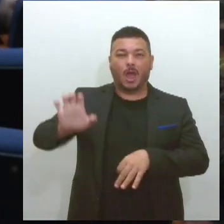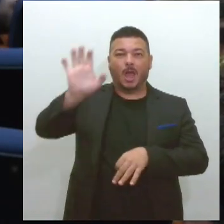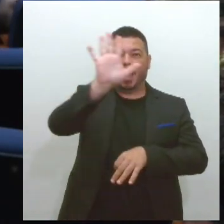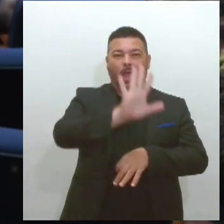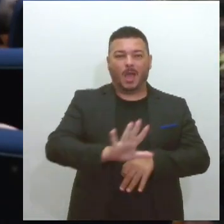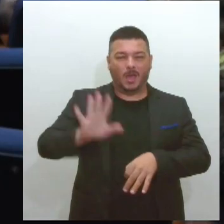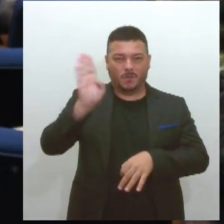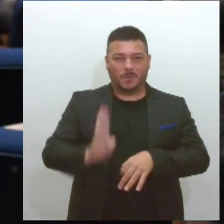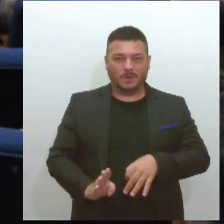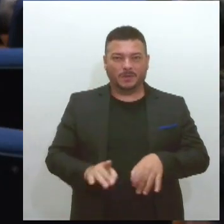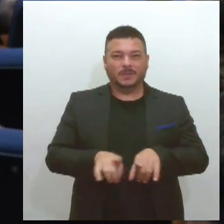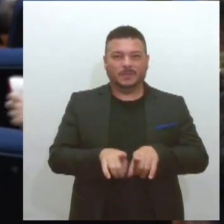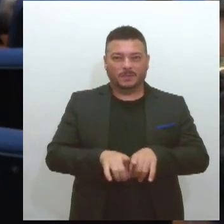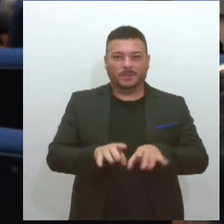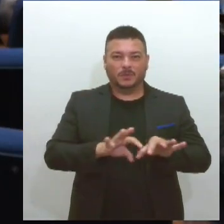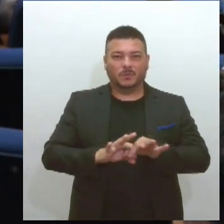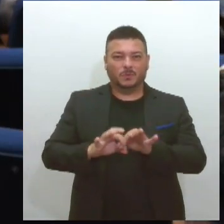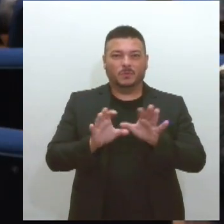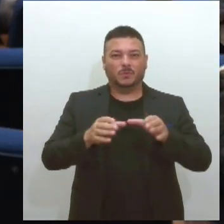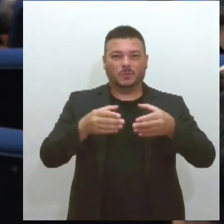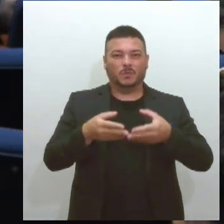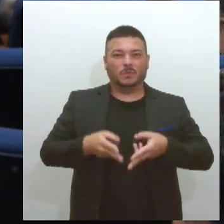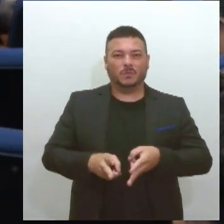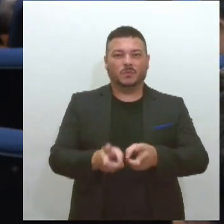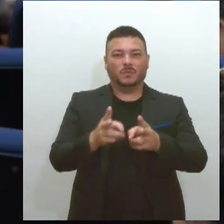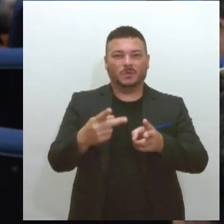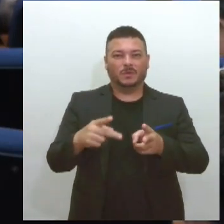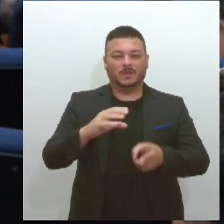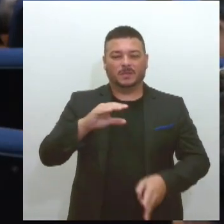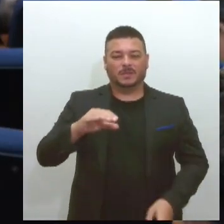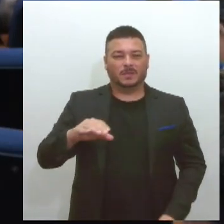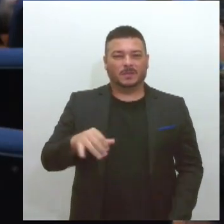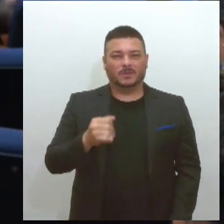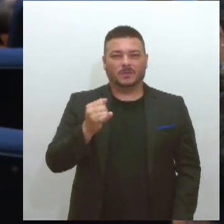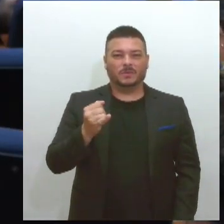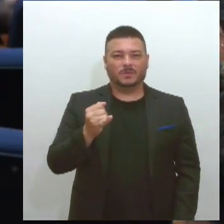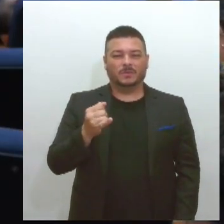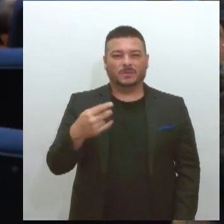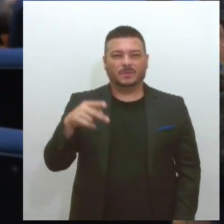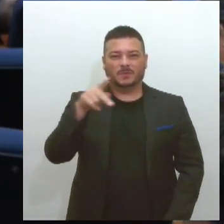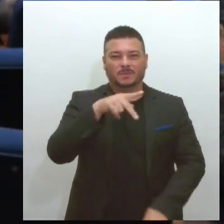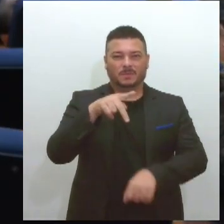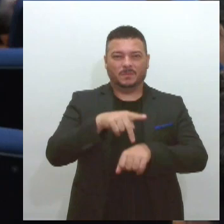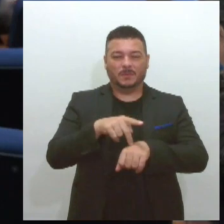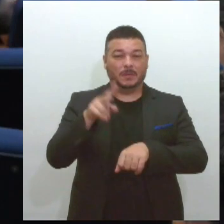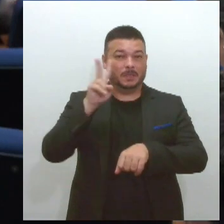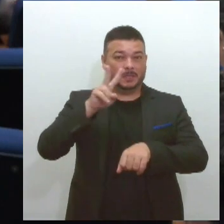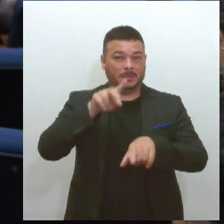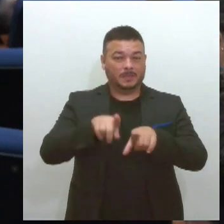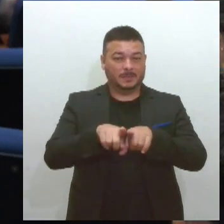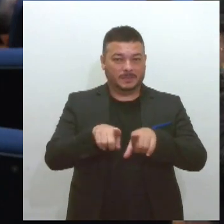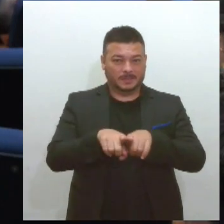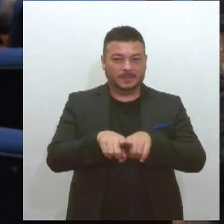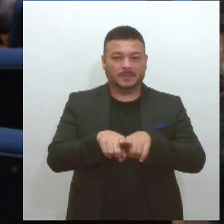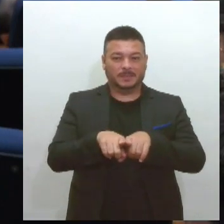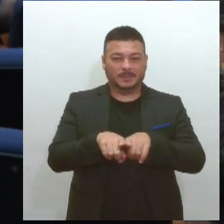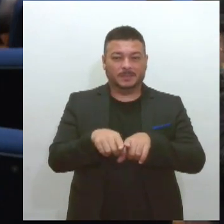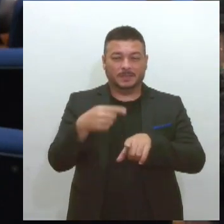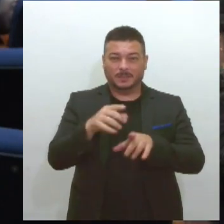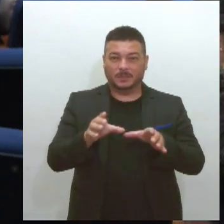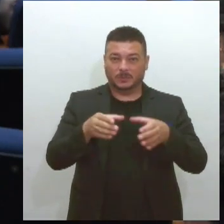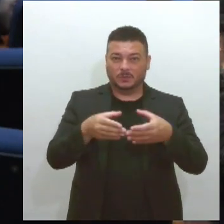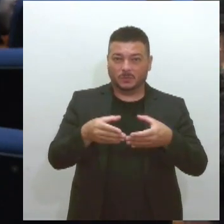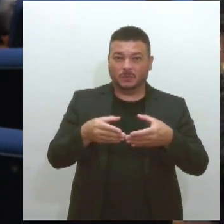do Colegiado Permanente das CCJs do país. Lembrando também que esse colegiado permanente